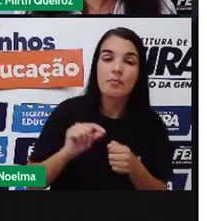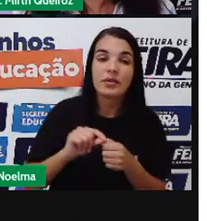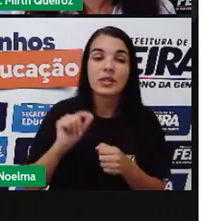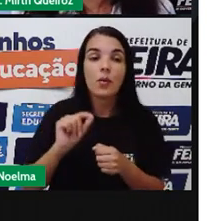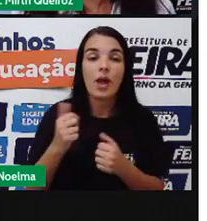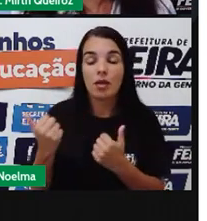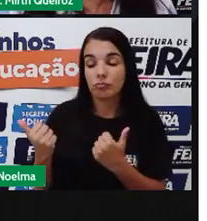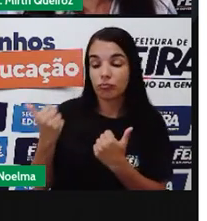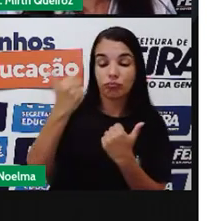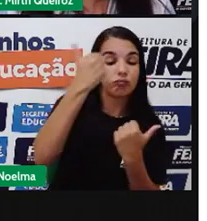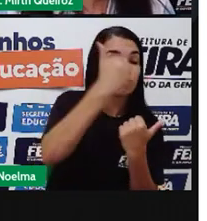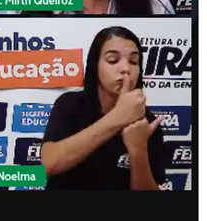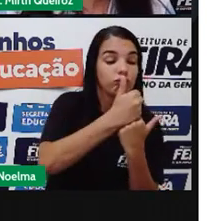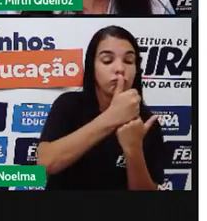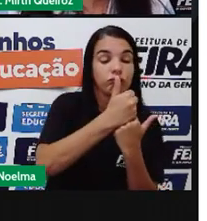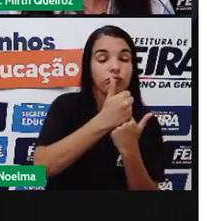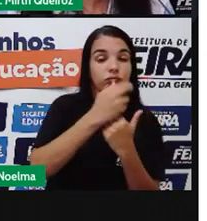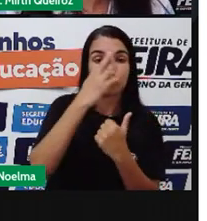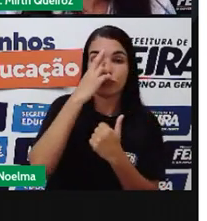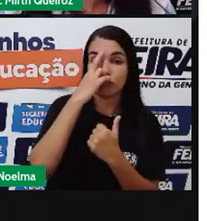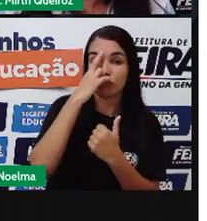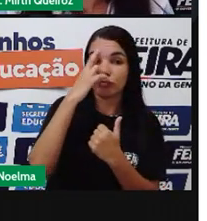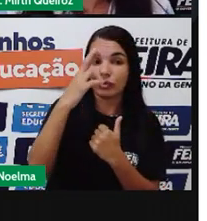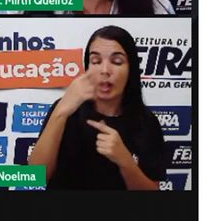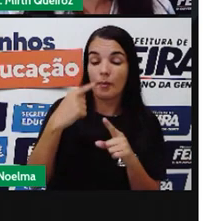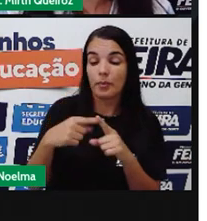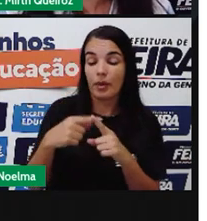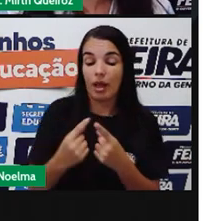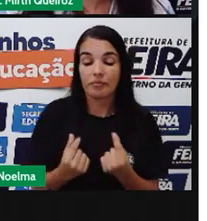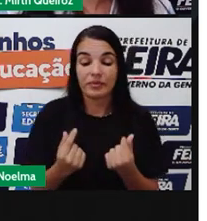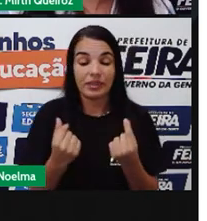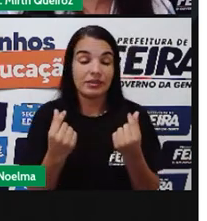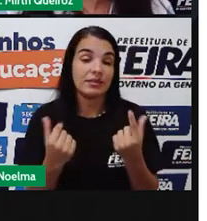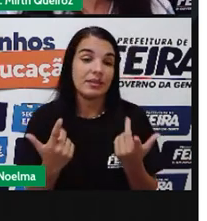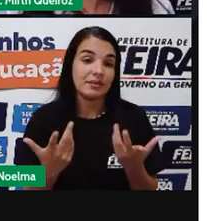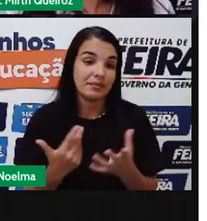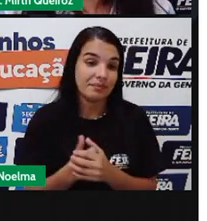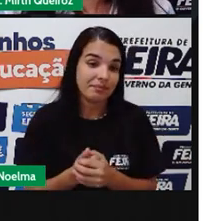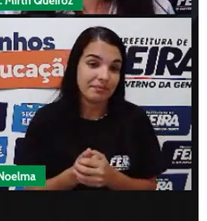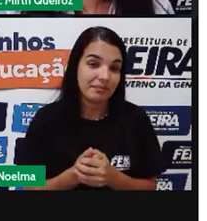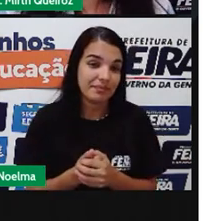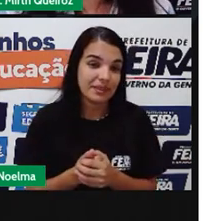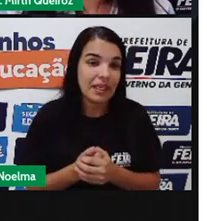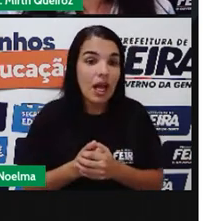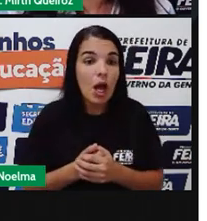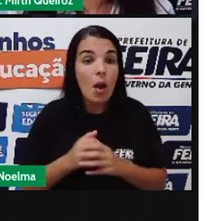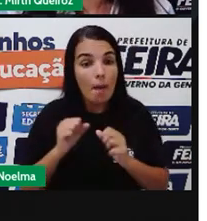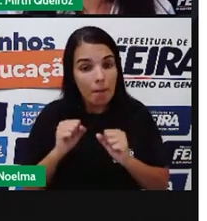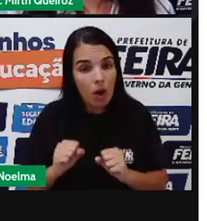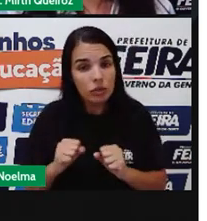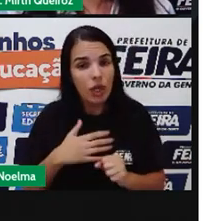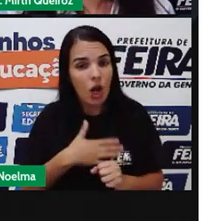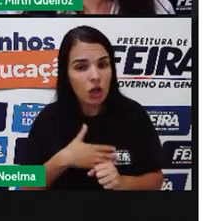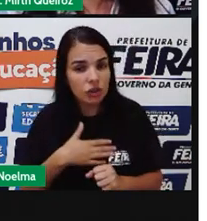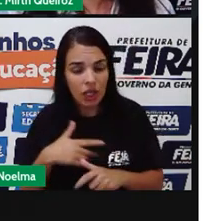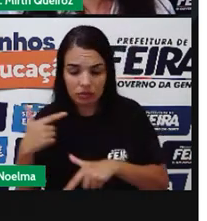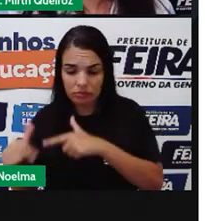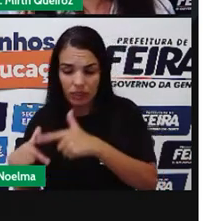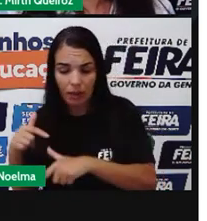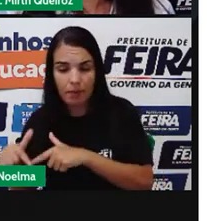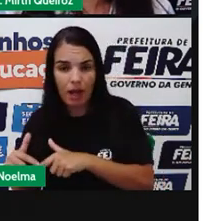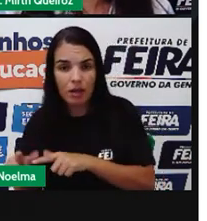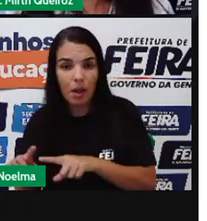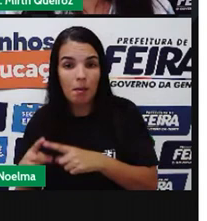Devido A questão questão financeira Né Pode até Costar Do que se faz Mas